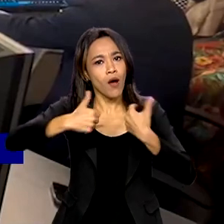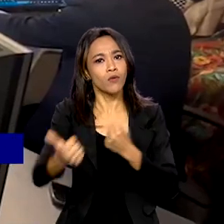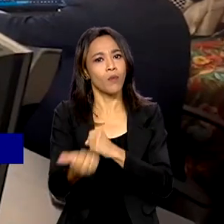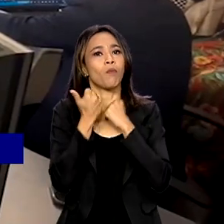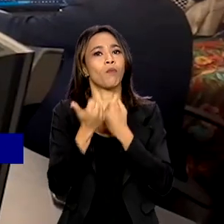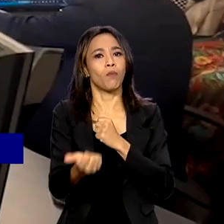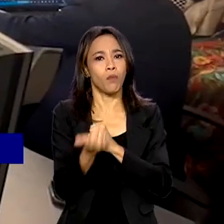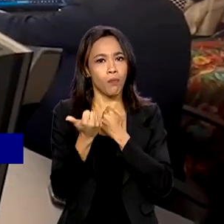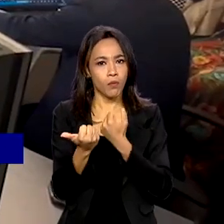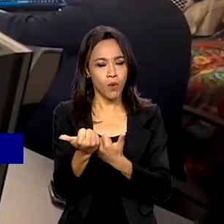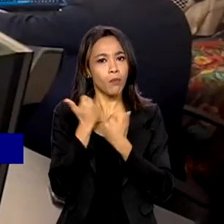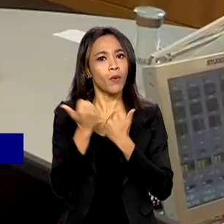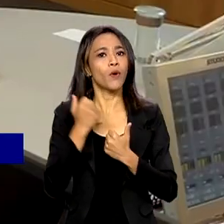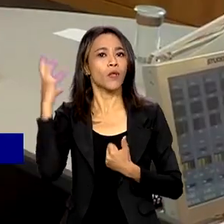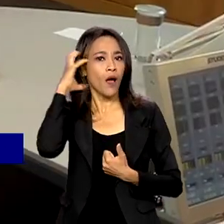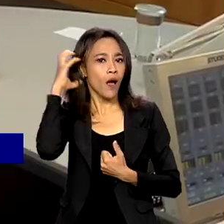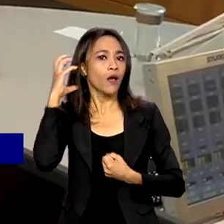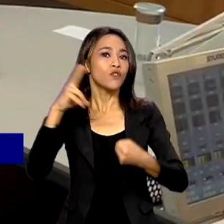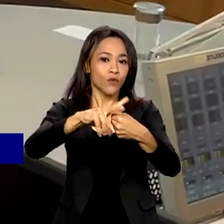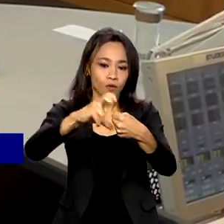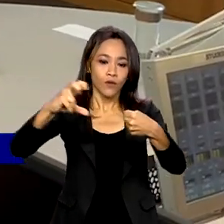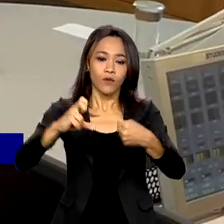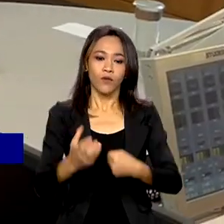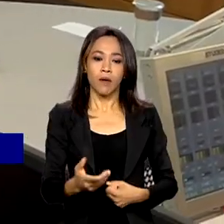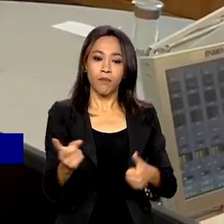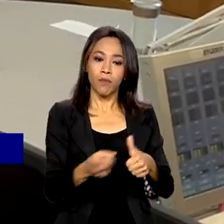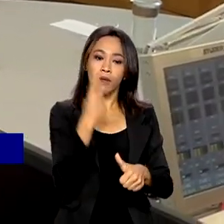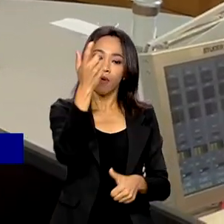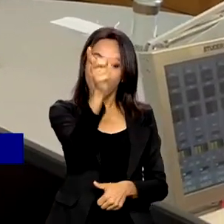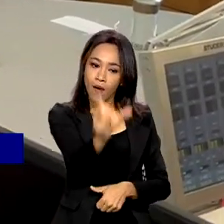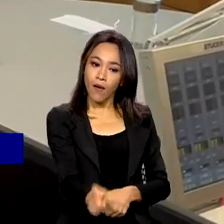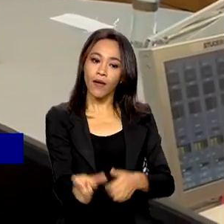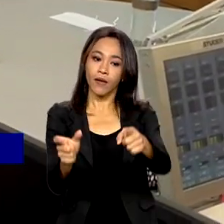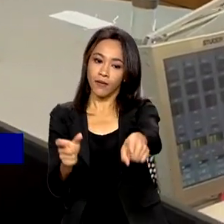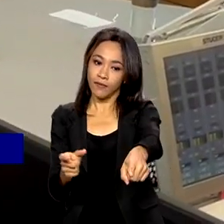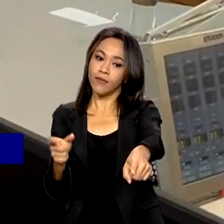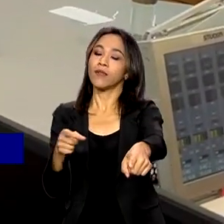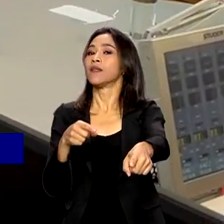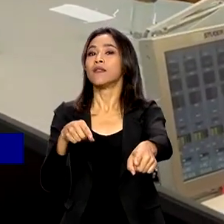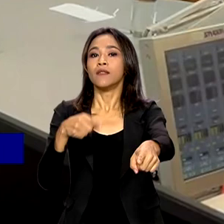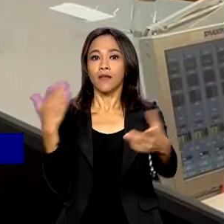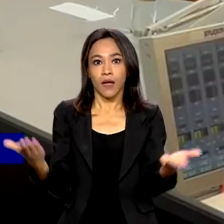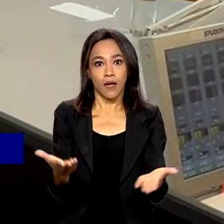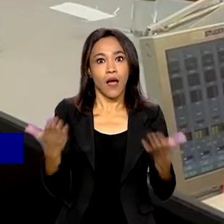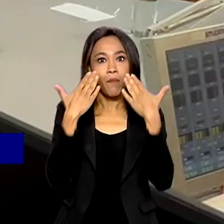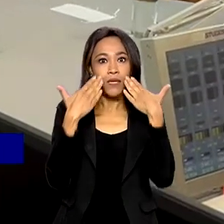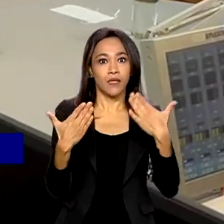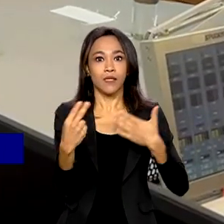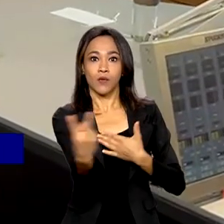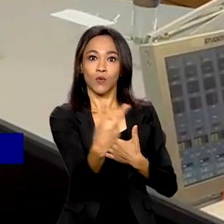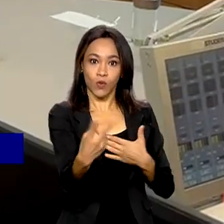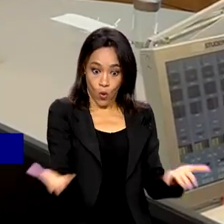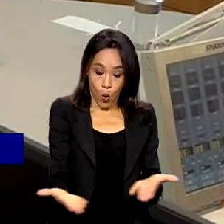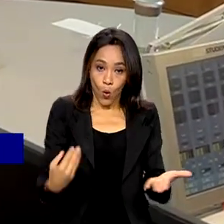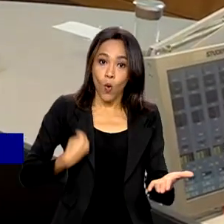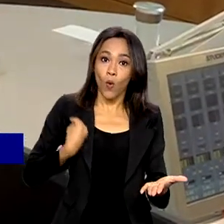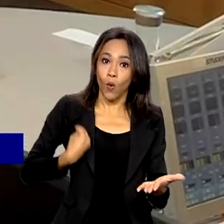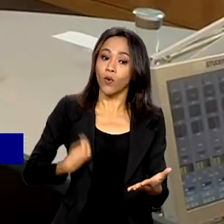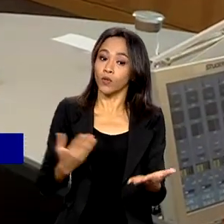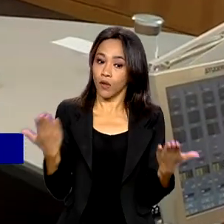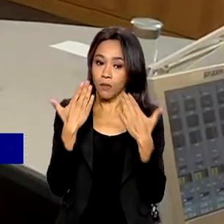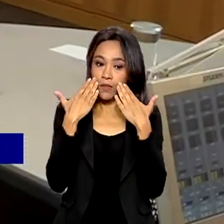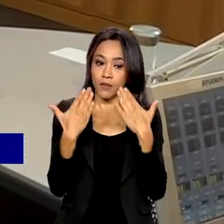comemorativa de 88 anos foi apresentada pela jornalista Mariana Jungmann, com a participação de André Luiz Alexandre de